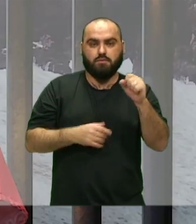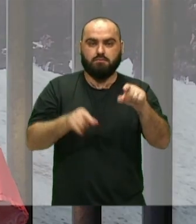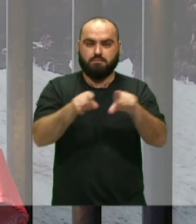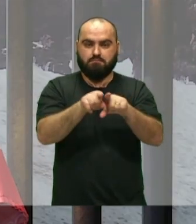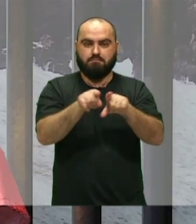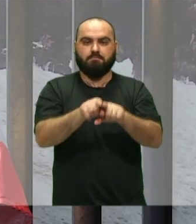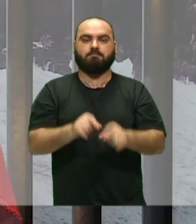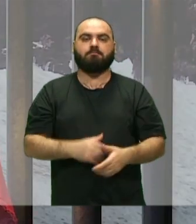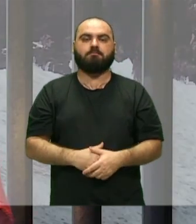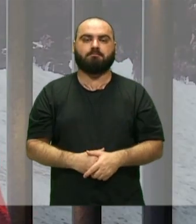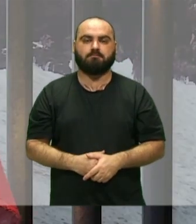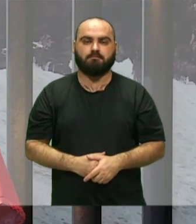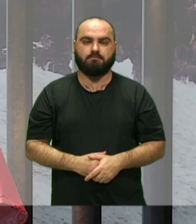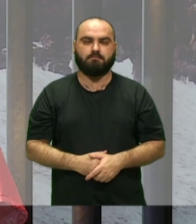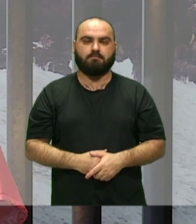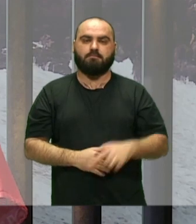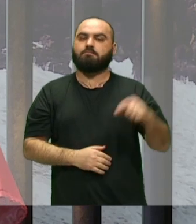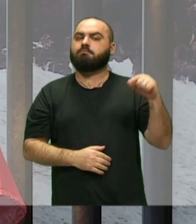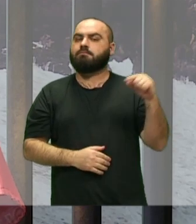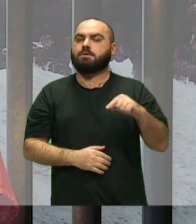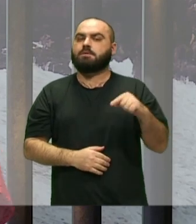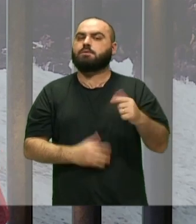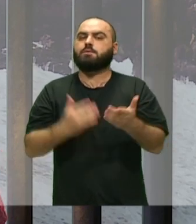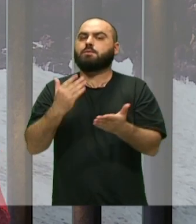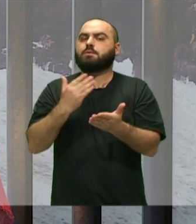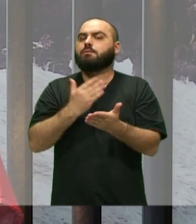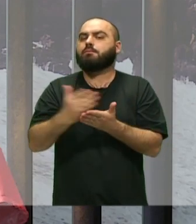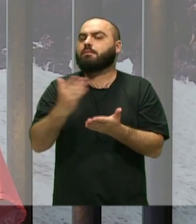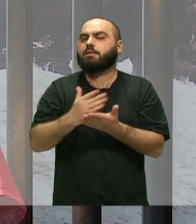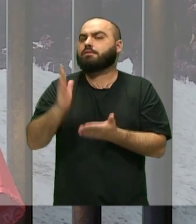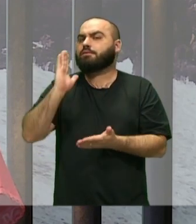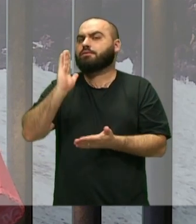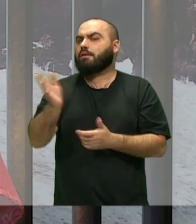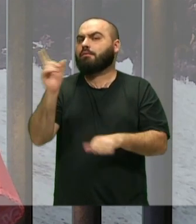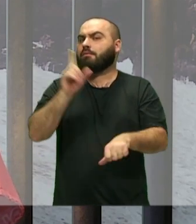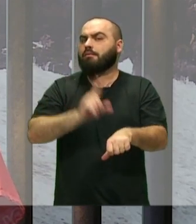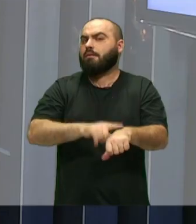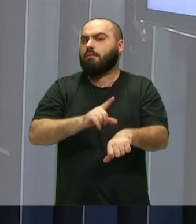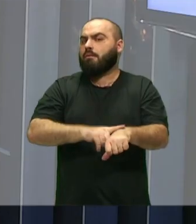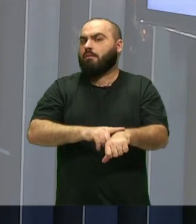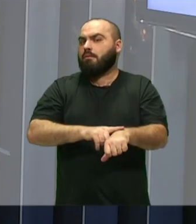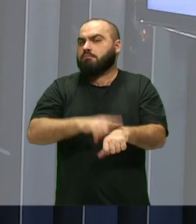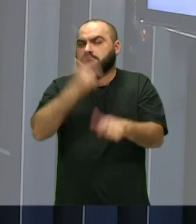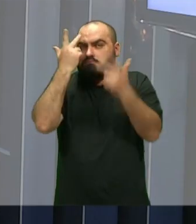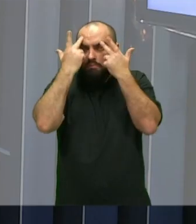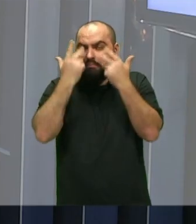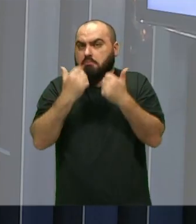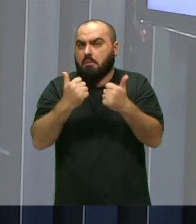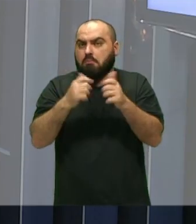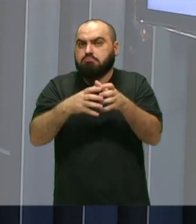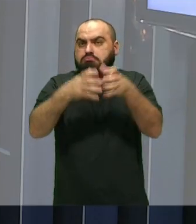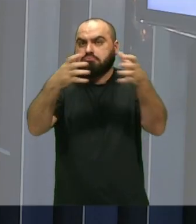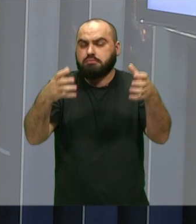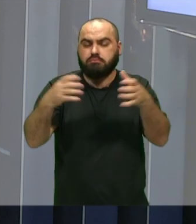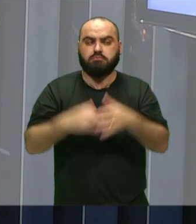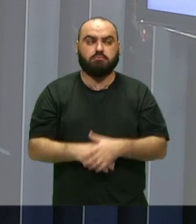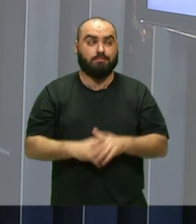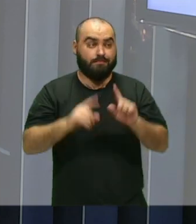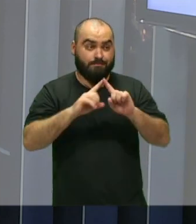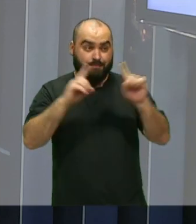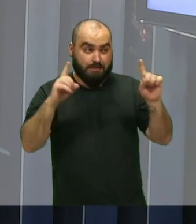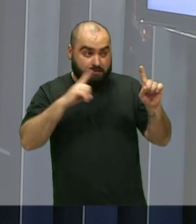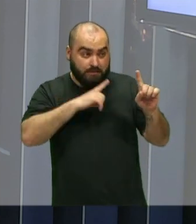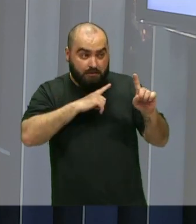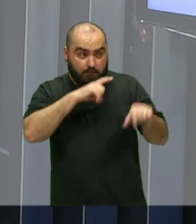E essa ampliação Ela se dá Meio que natural Mas existiu Algum ponto De